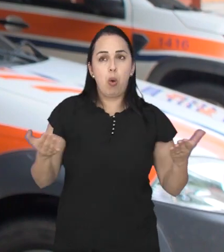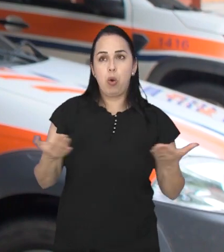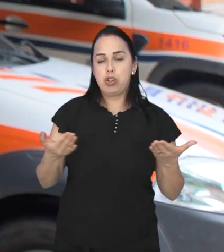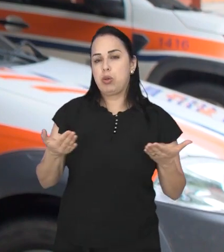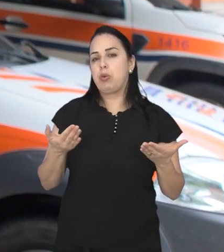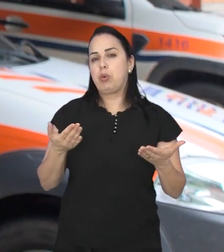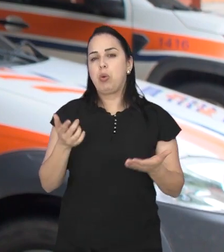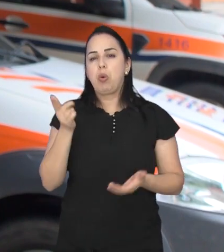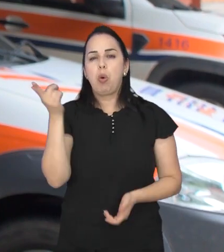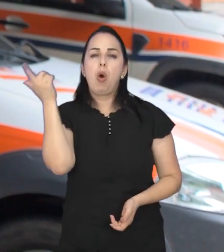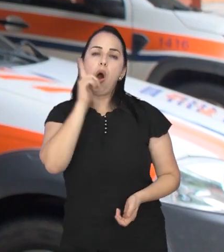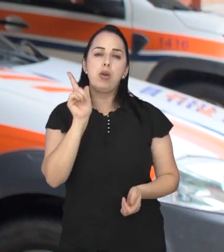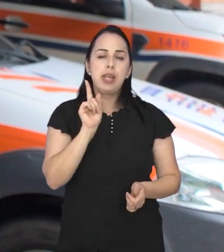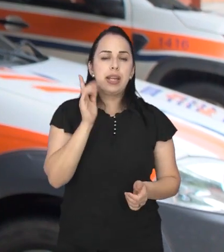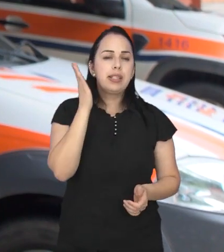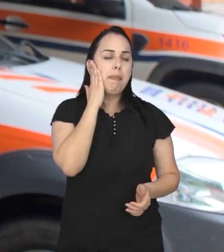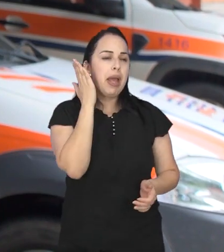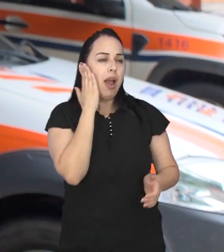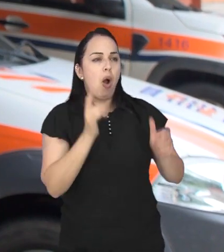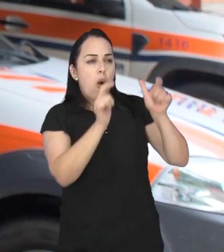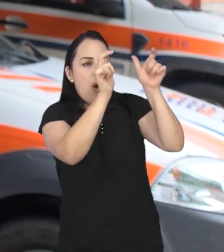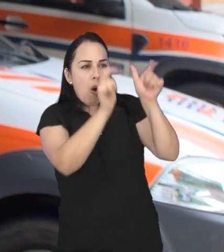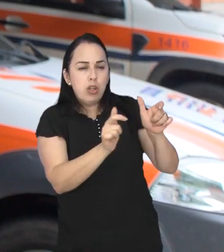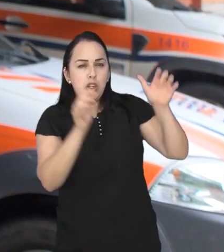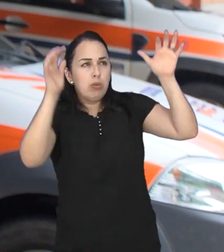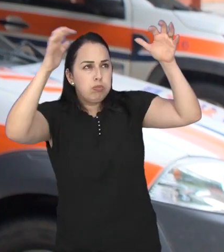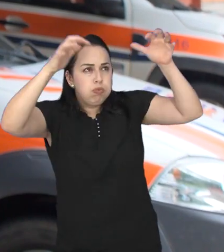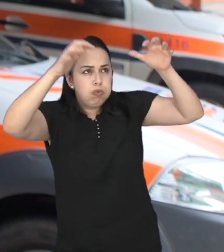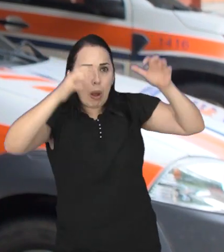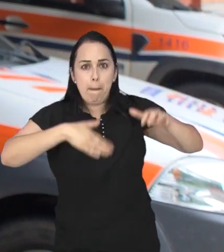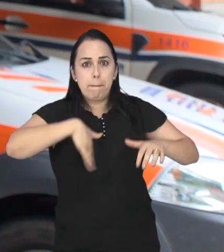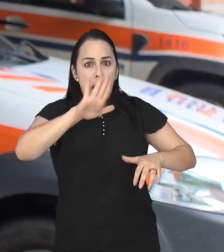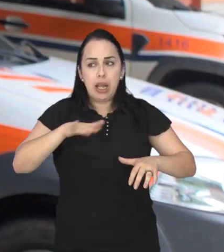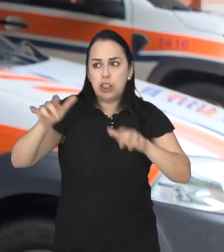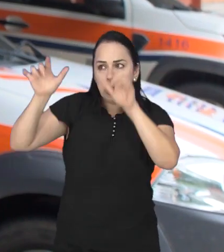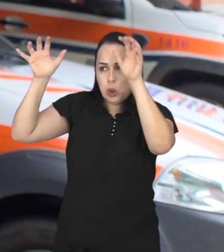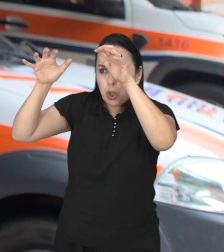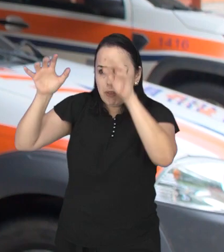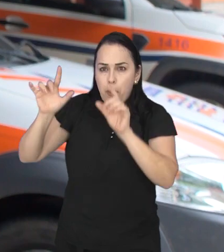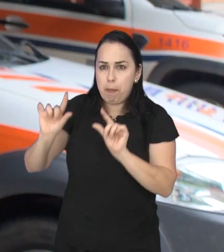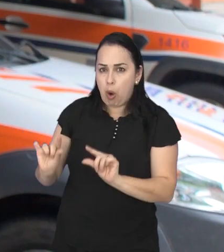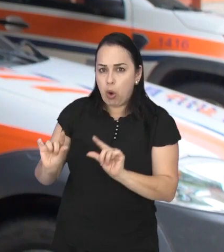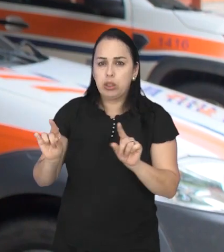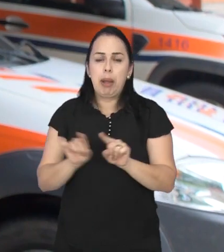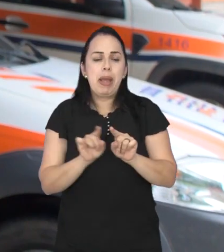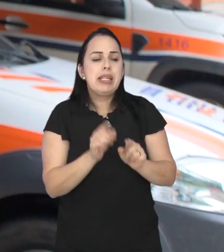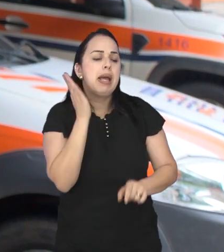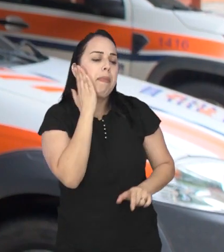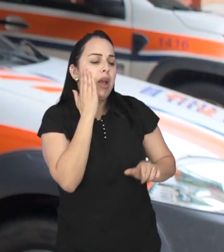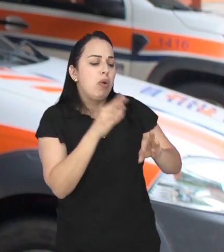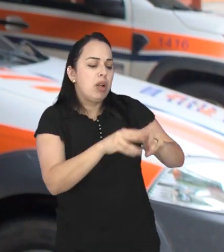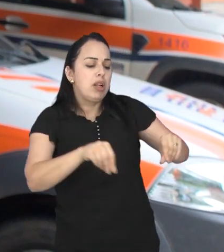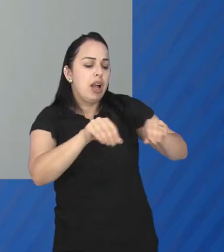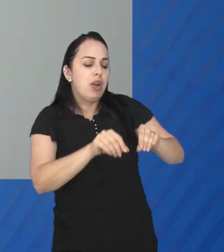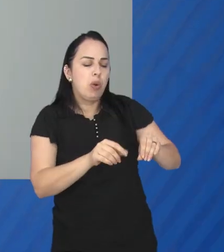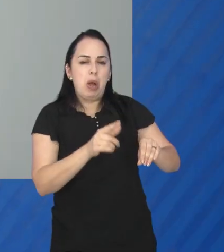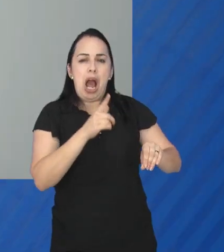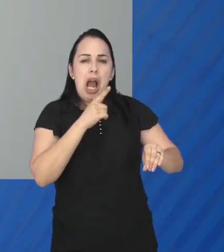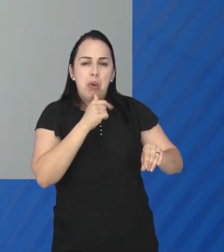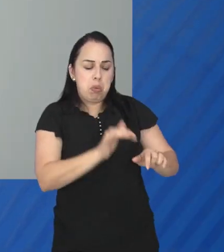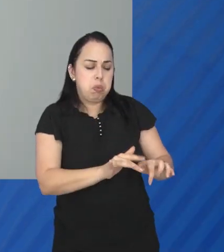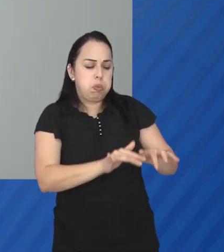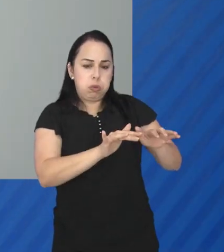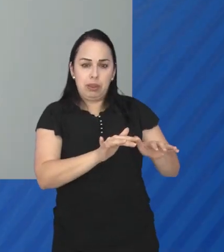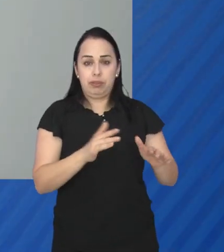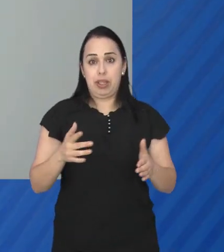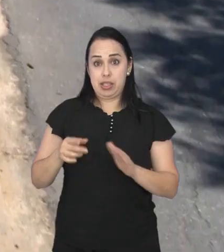conseguimos controlar a região que está chovendo mais, a região que está chovendo menos, a região que o solo já está mais encharcado. Esta